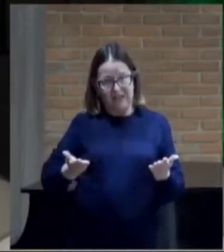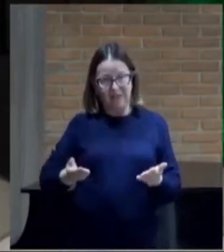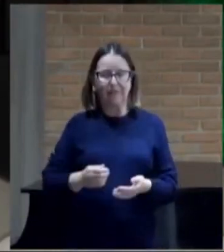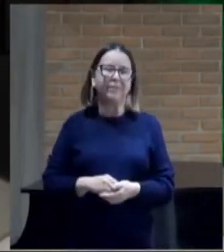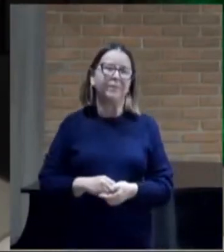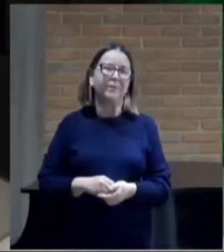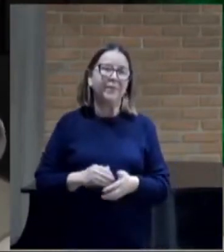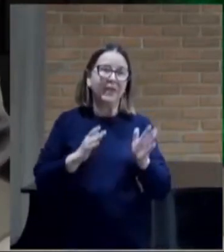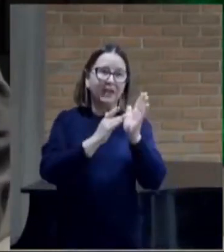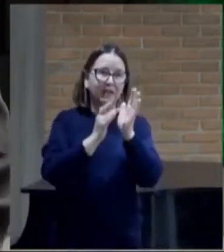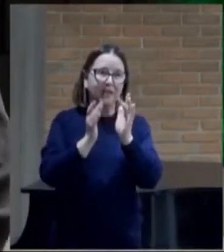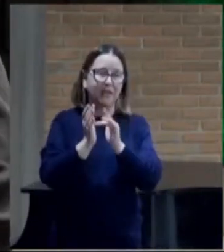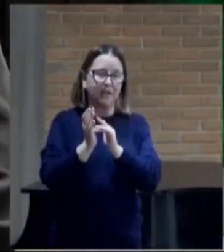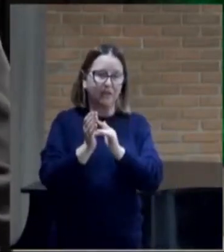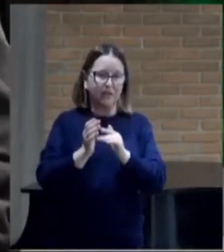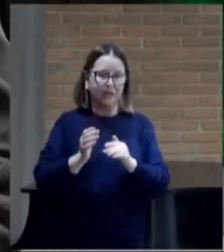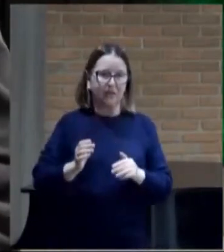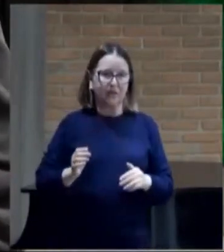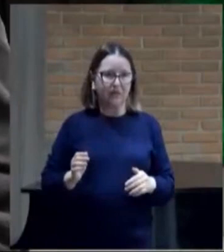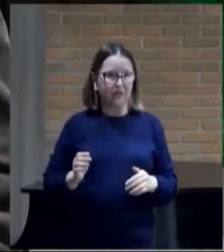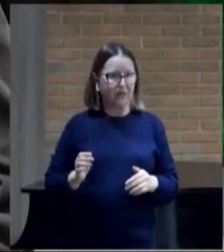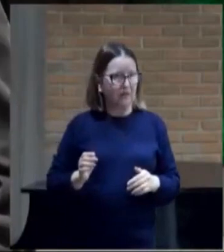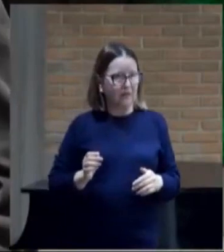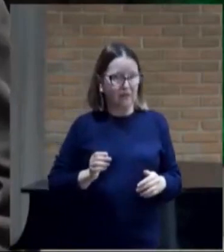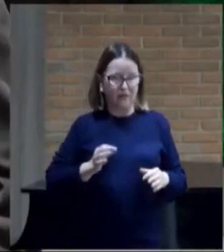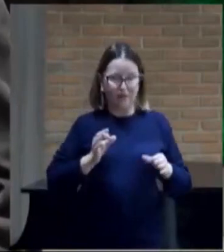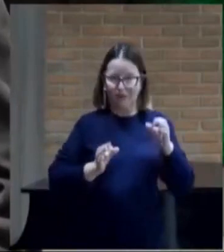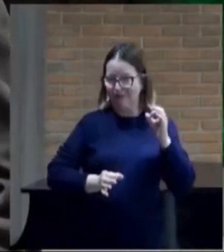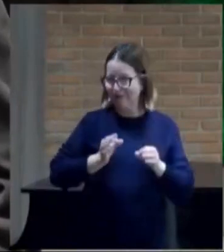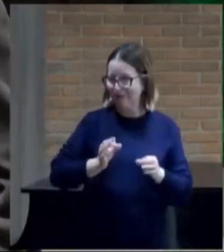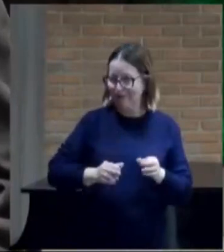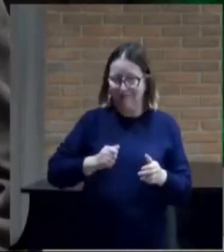Jesus não vai ser julgado pelo PROCON.